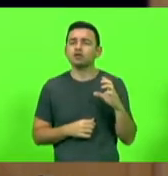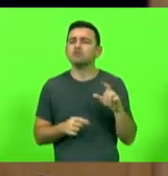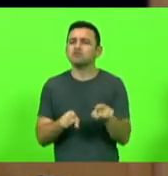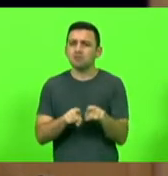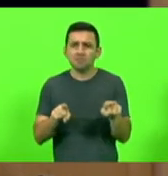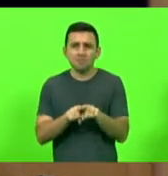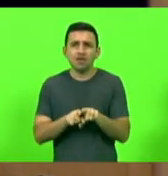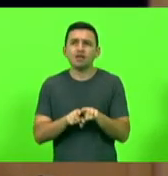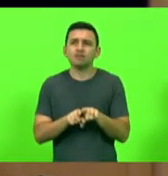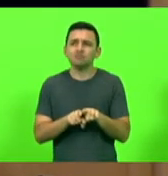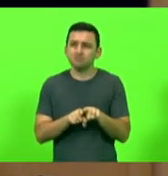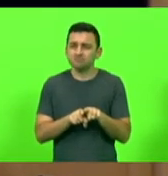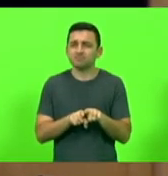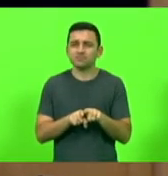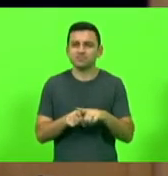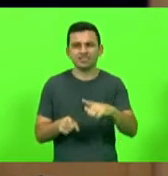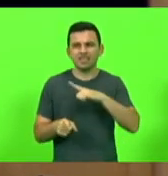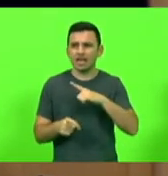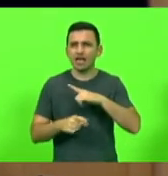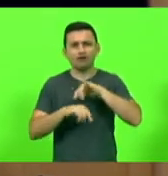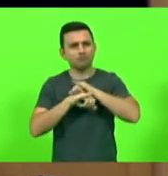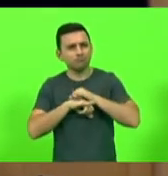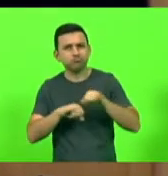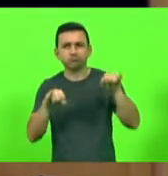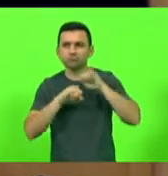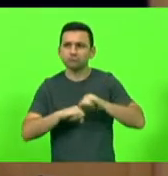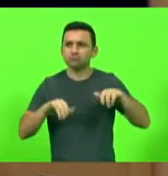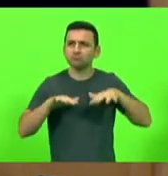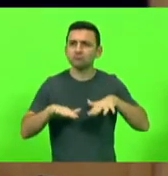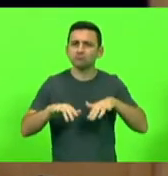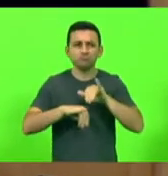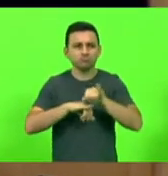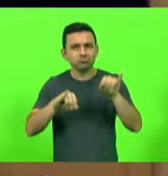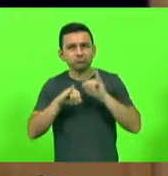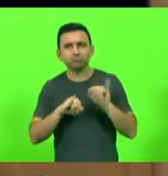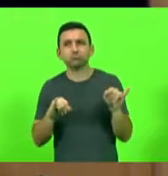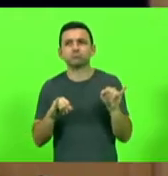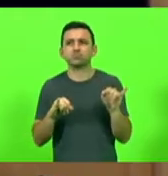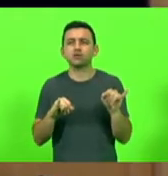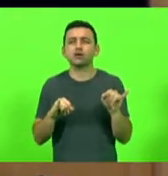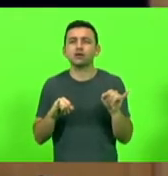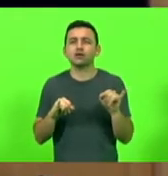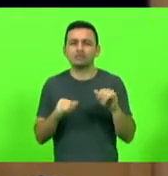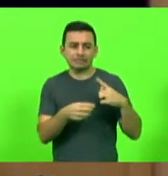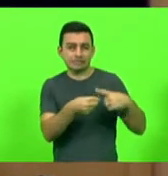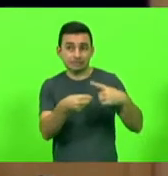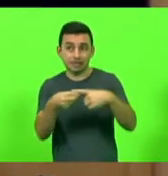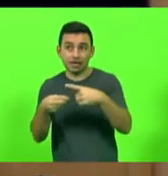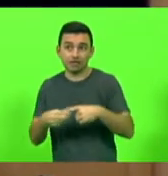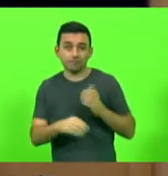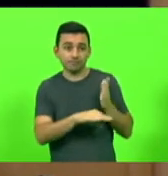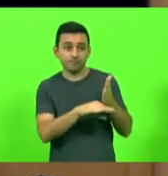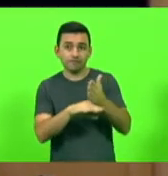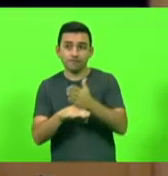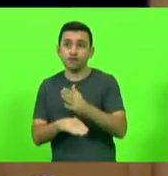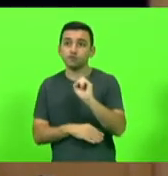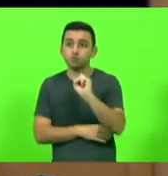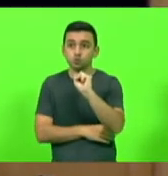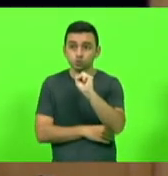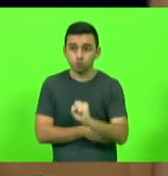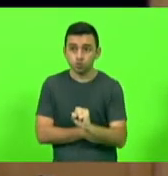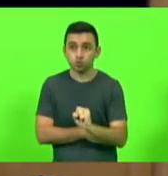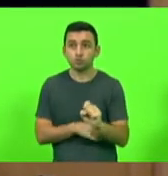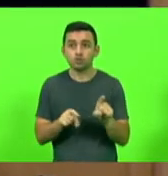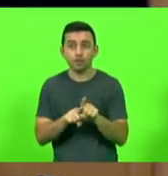uma série de manifestações públicas em diversas cidades da região sul do país e também do Mato